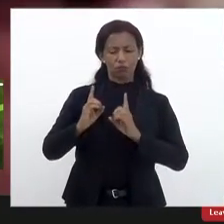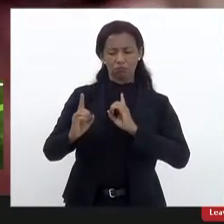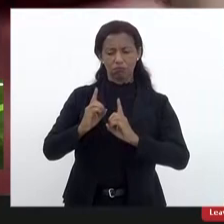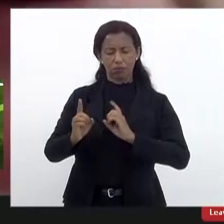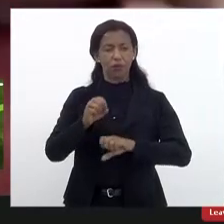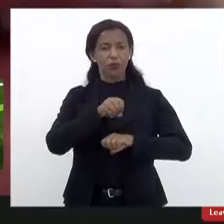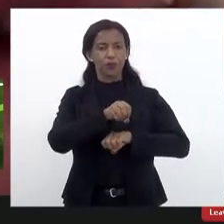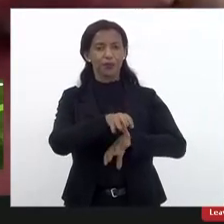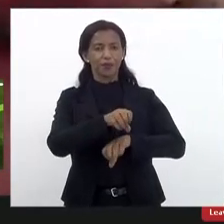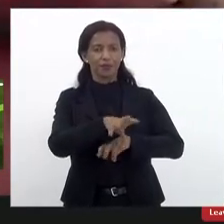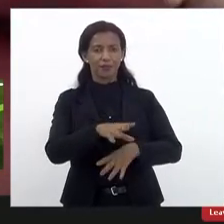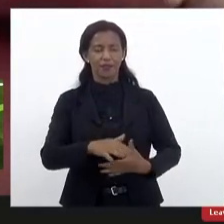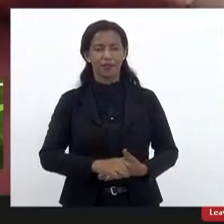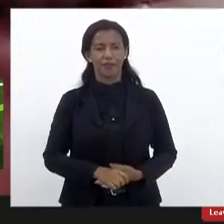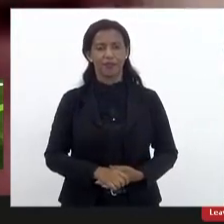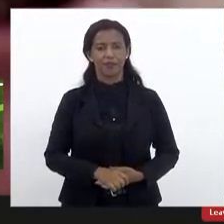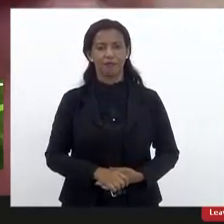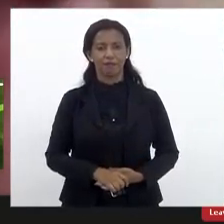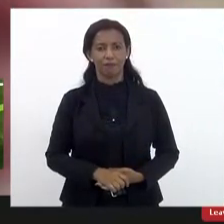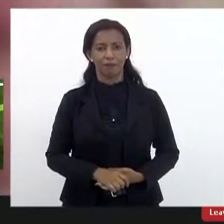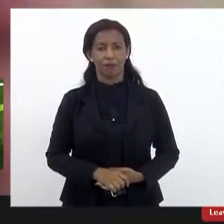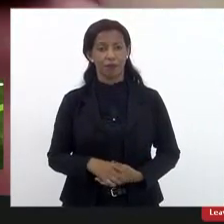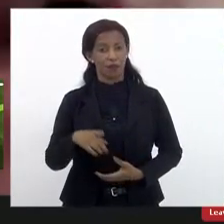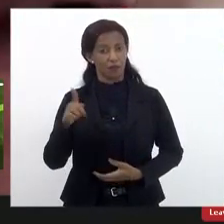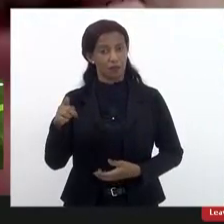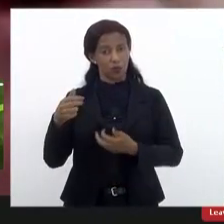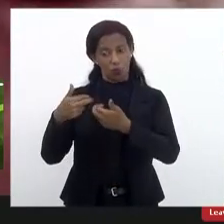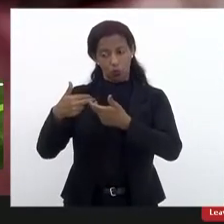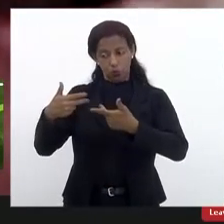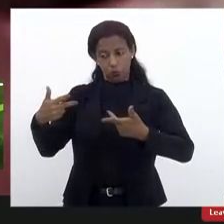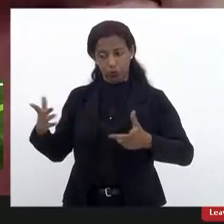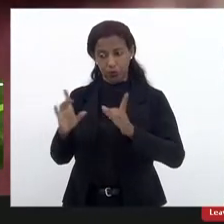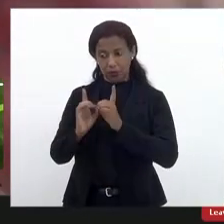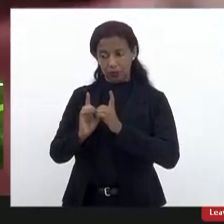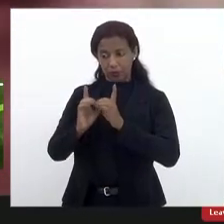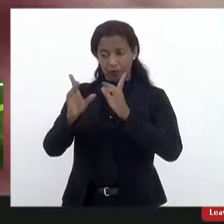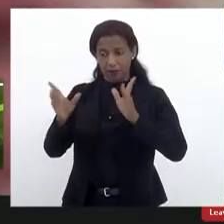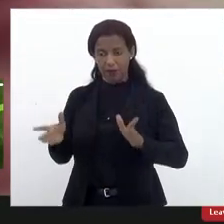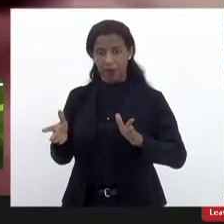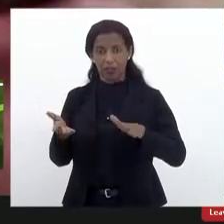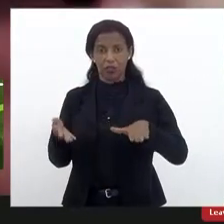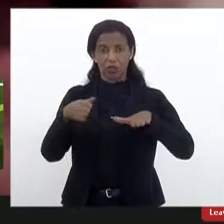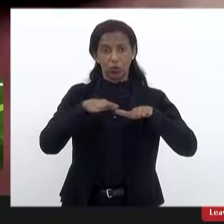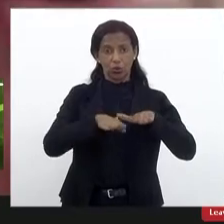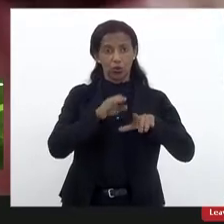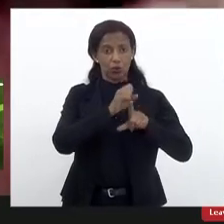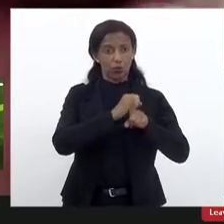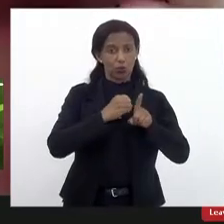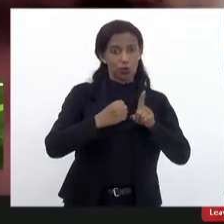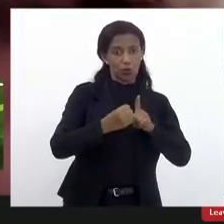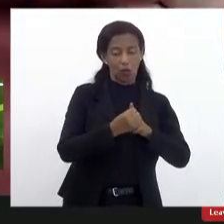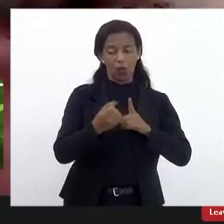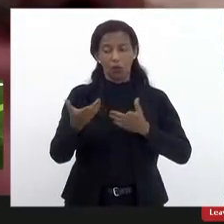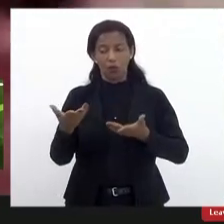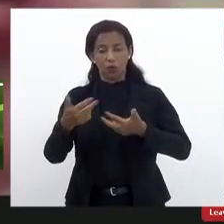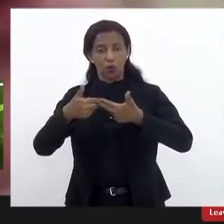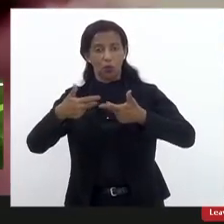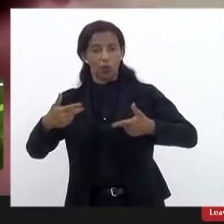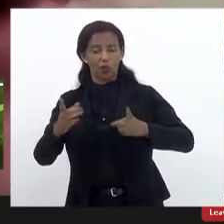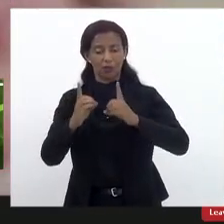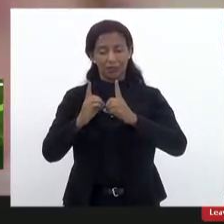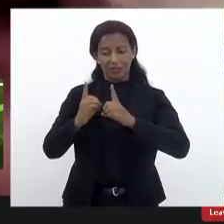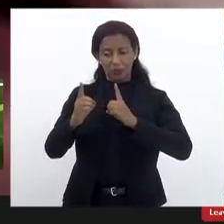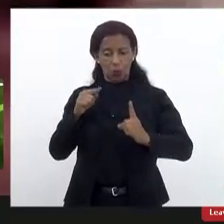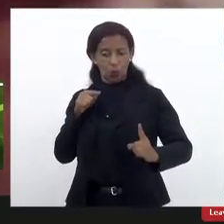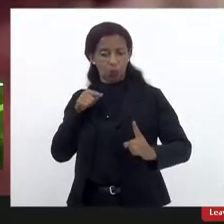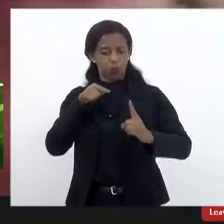da educação, no seu aspecto democrático, no seu aspecto de inclusão social, no seu aspecto de discutir